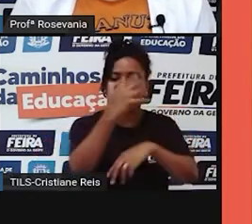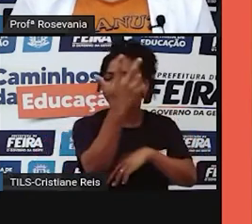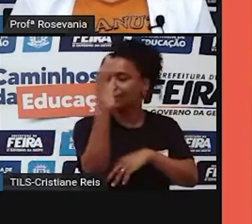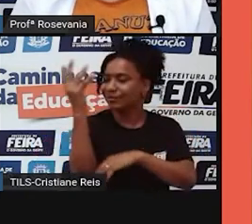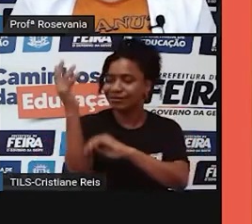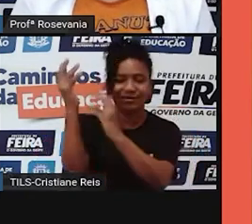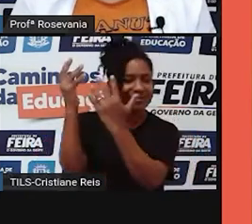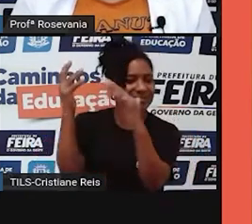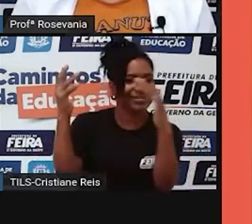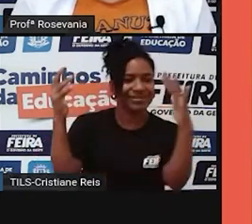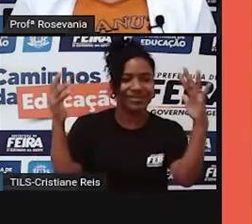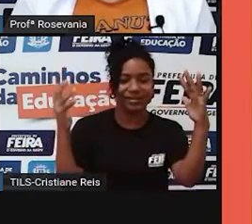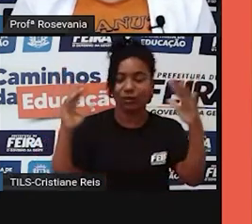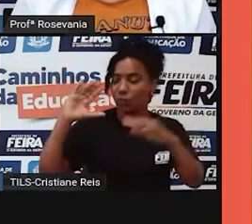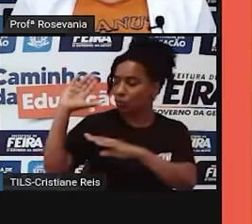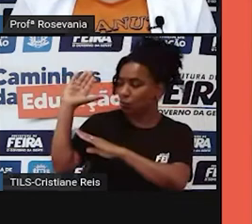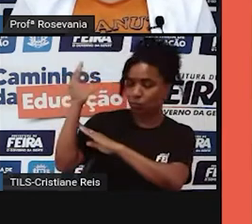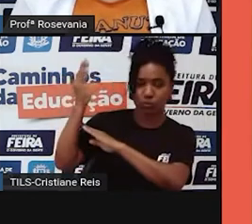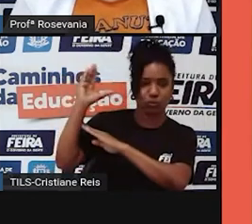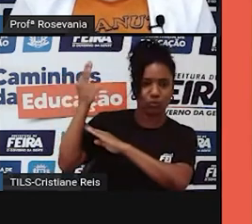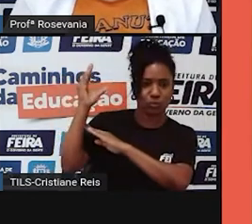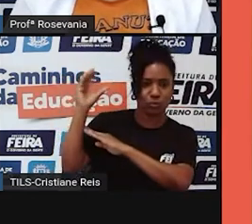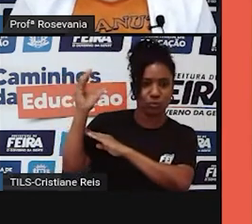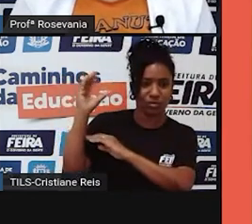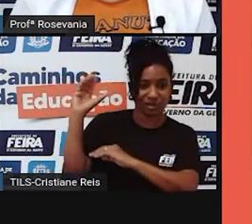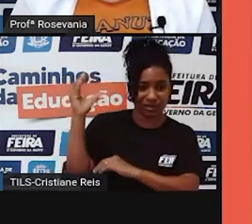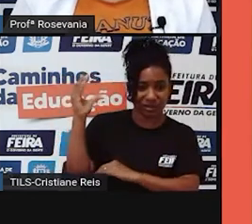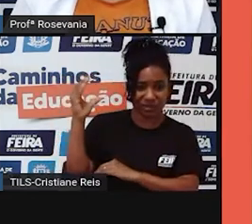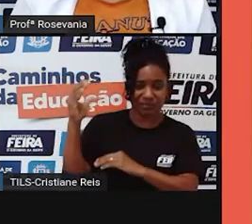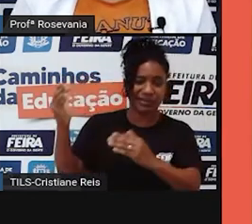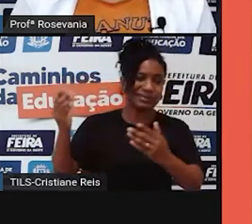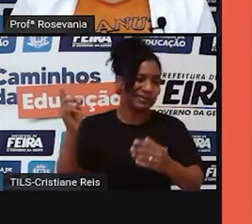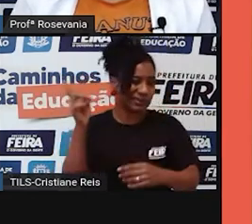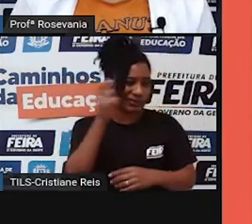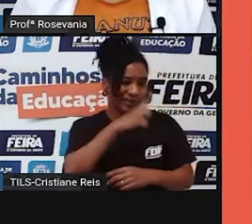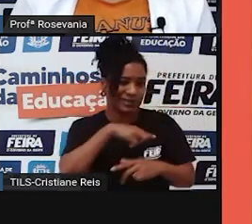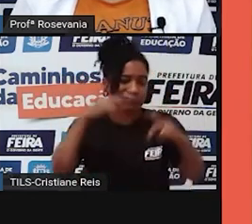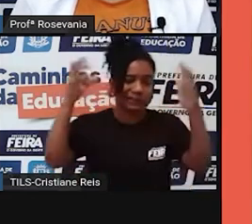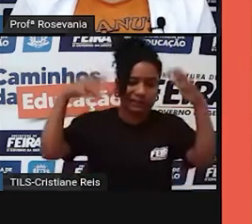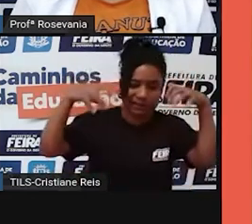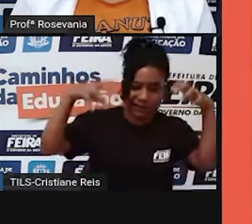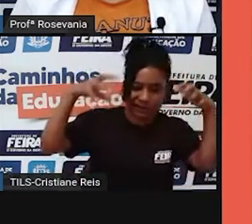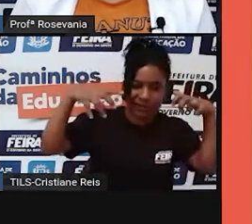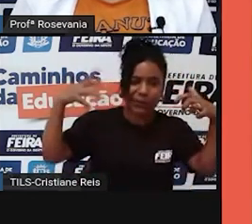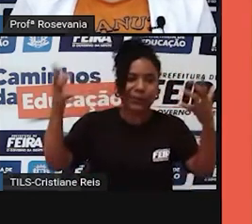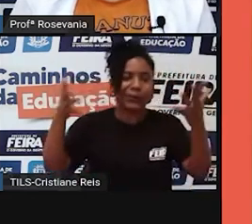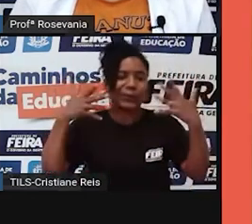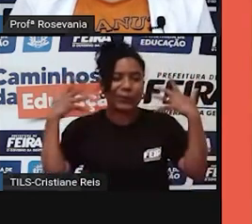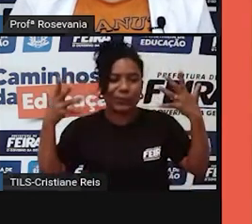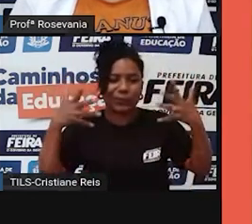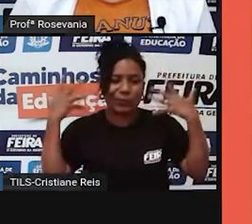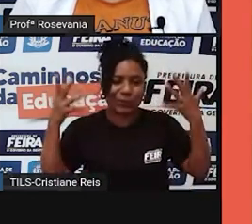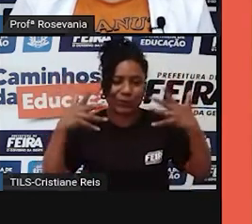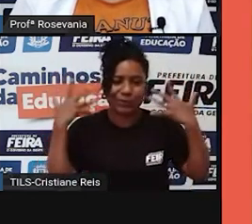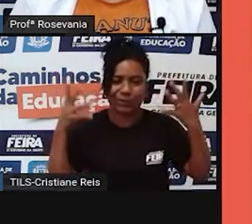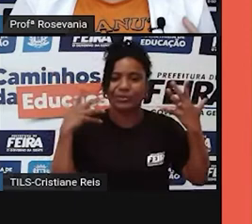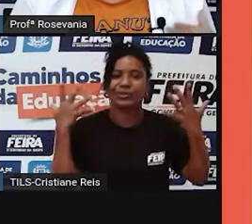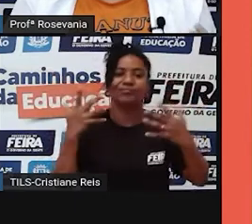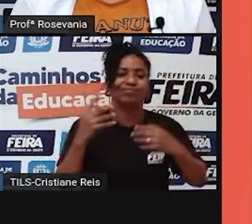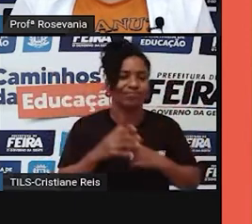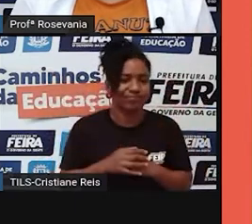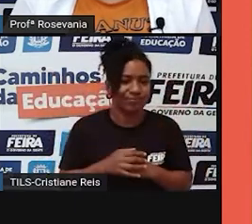com condições climáticas, né, bastante difíceis até de você, né, bora dizer assim,